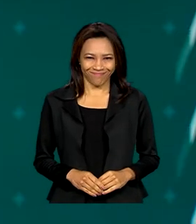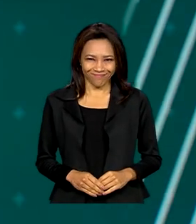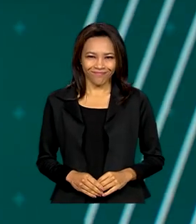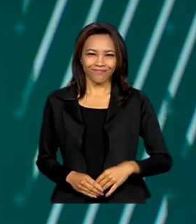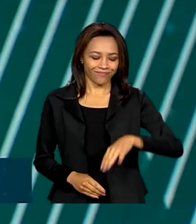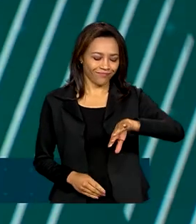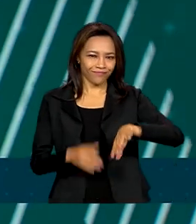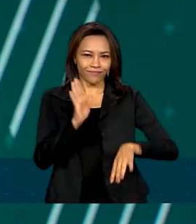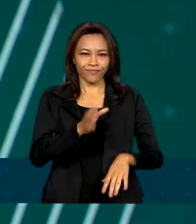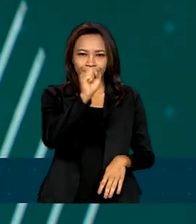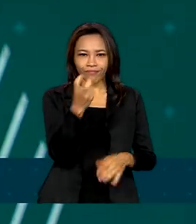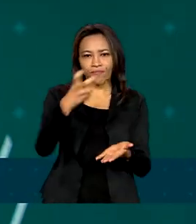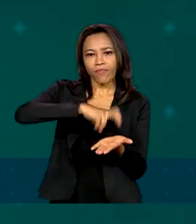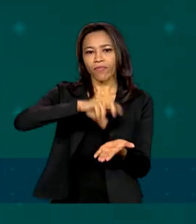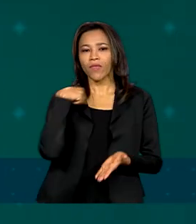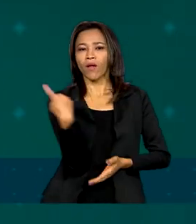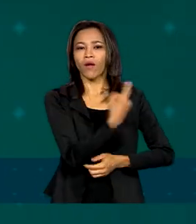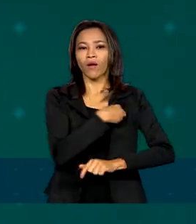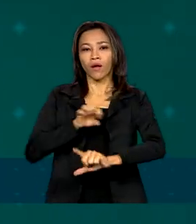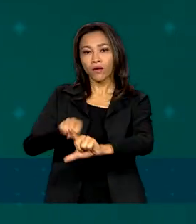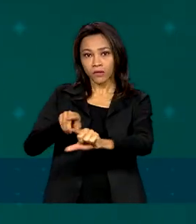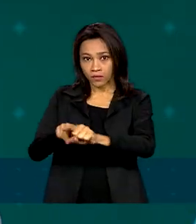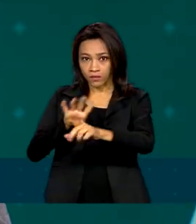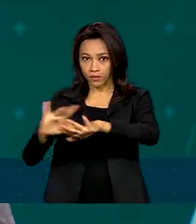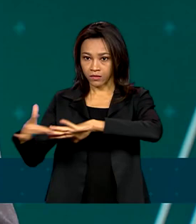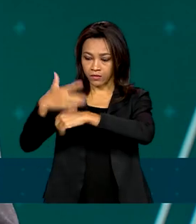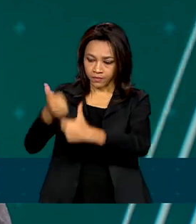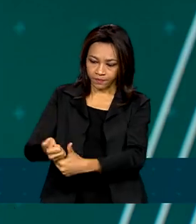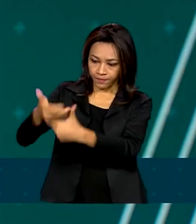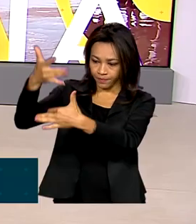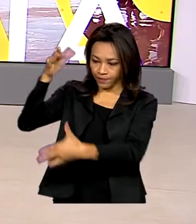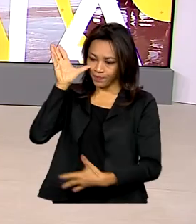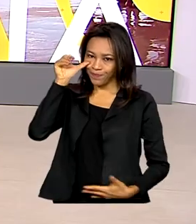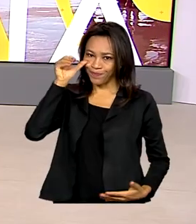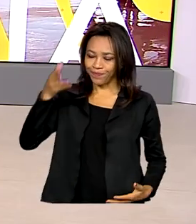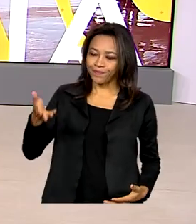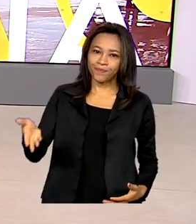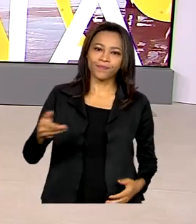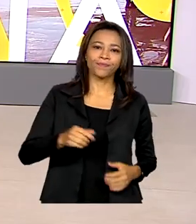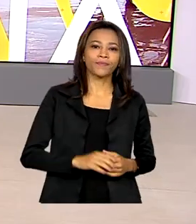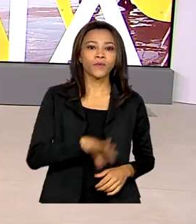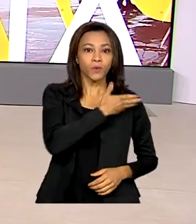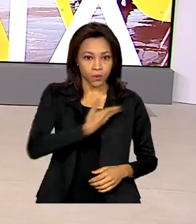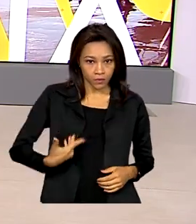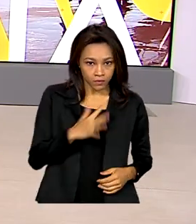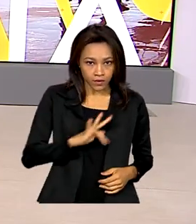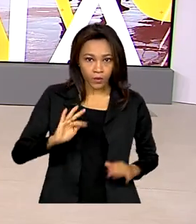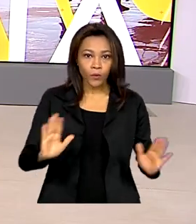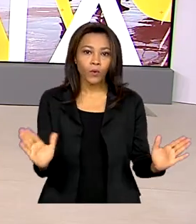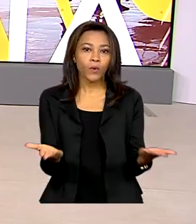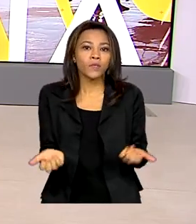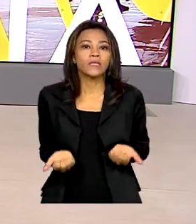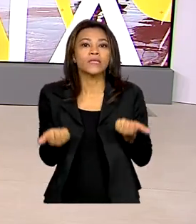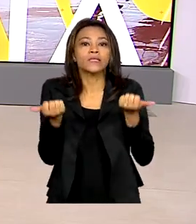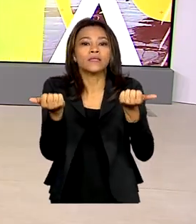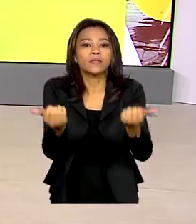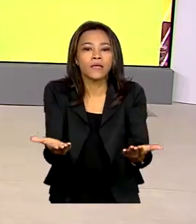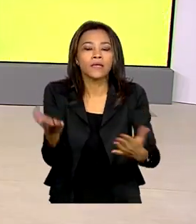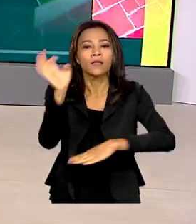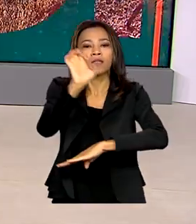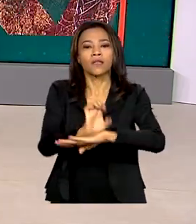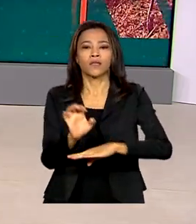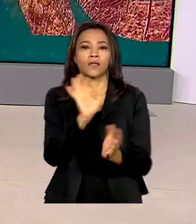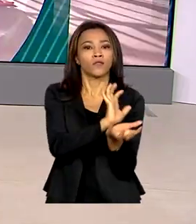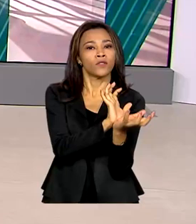8 horas da manhã, estamos ao vivo também pelas redes sociais. O governo federal entrega hoje em Recife mais de